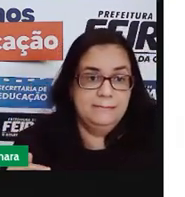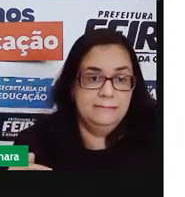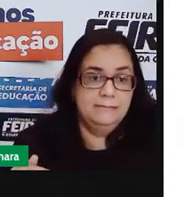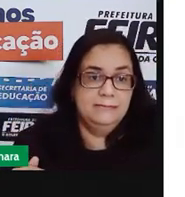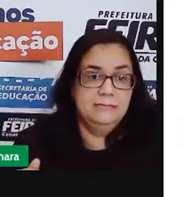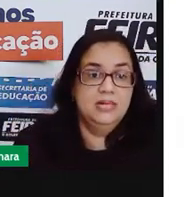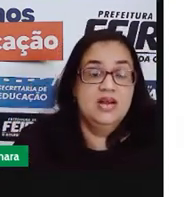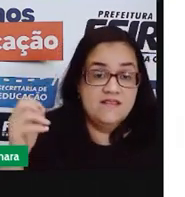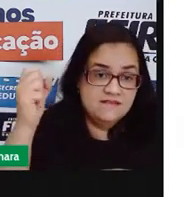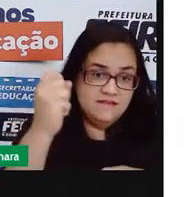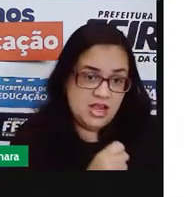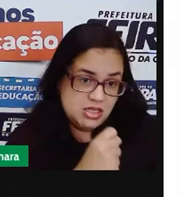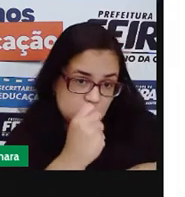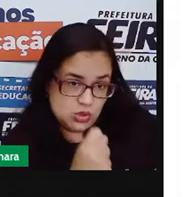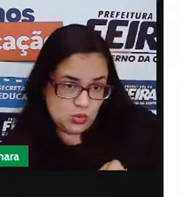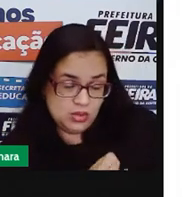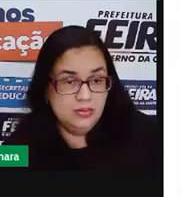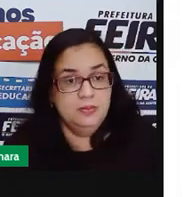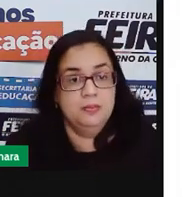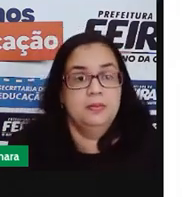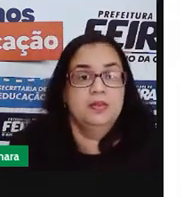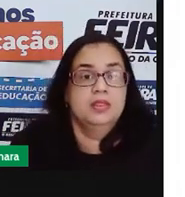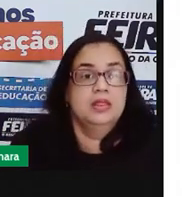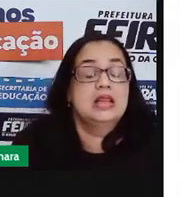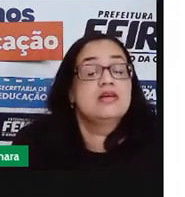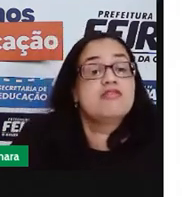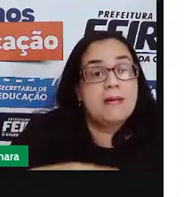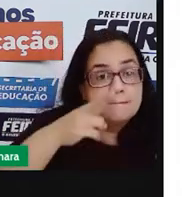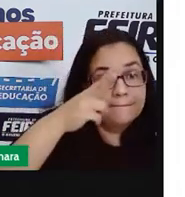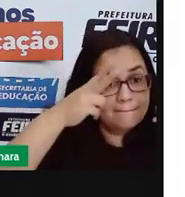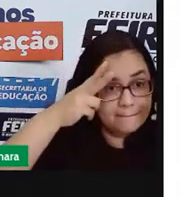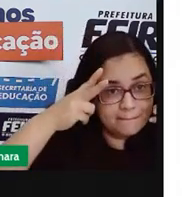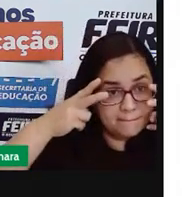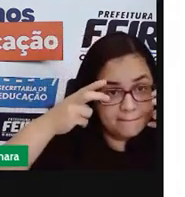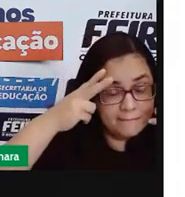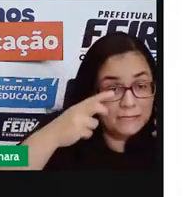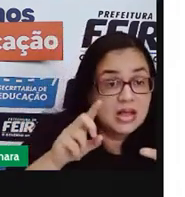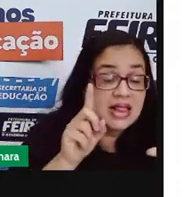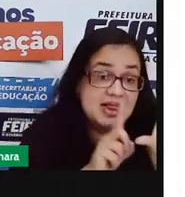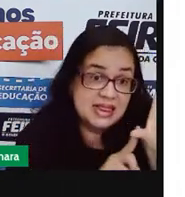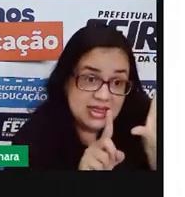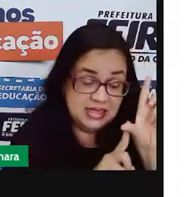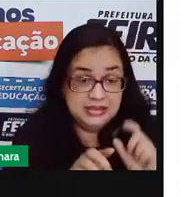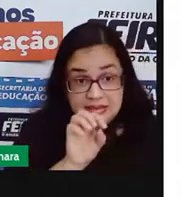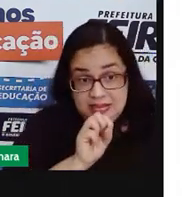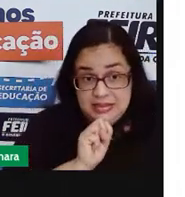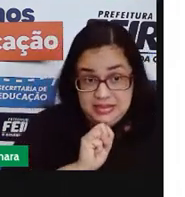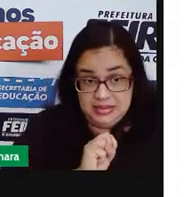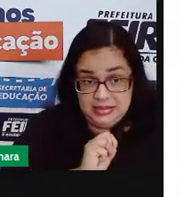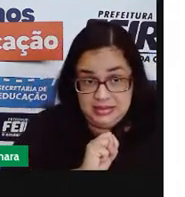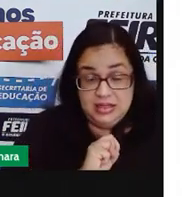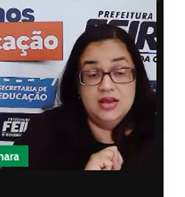vassoura, vai perceber que a letrinha S vai ter